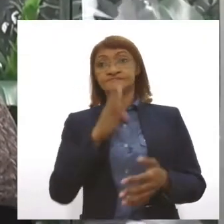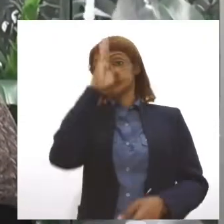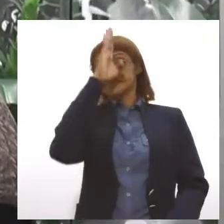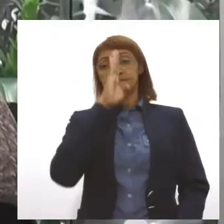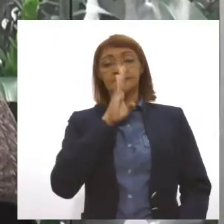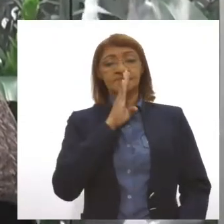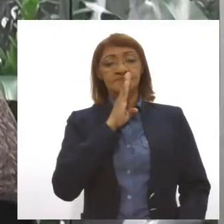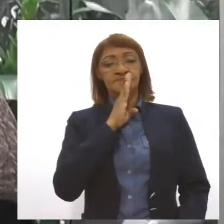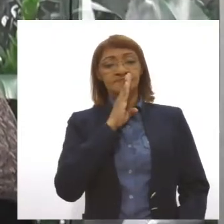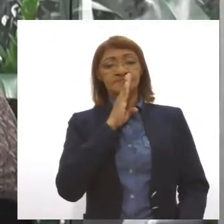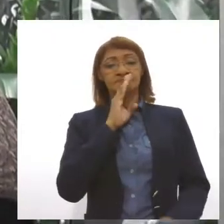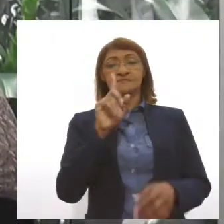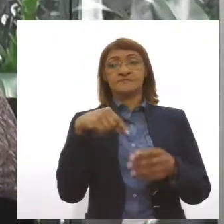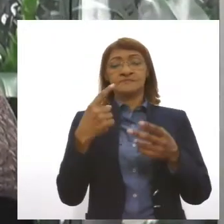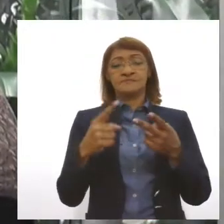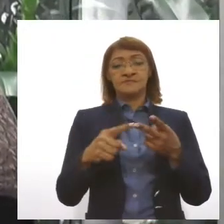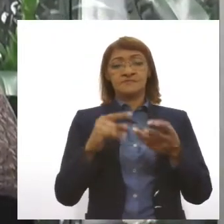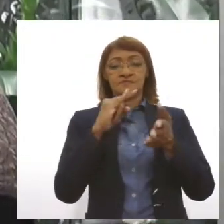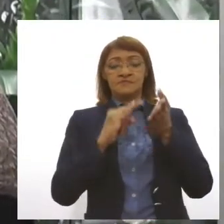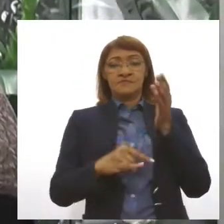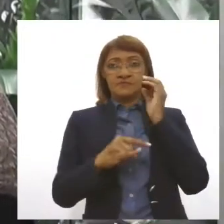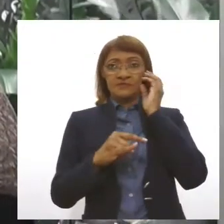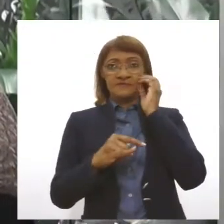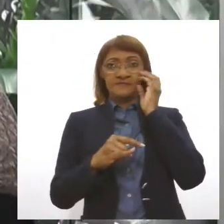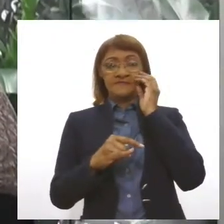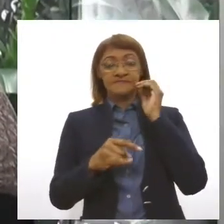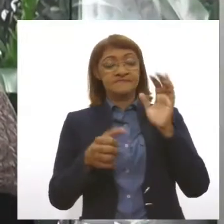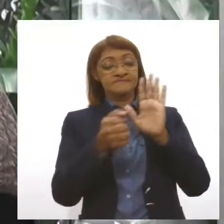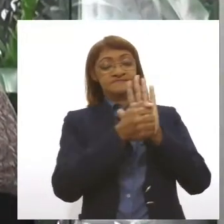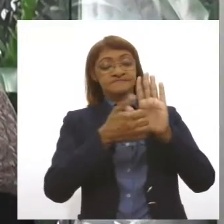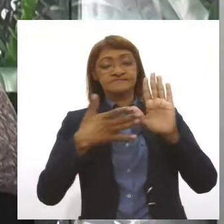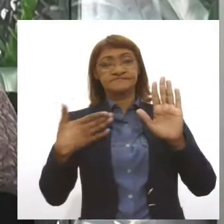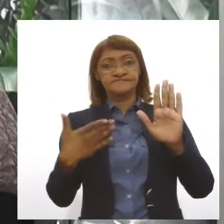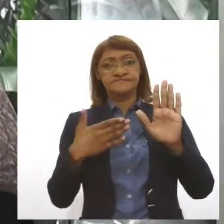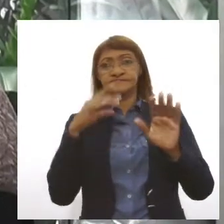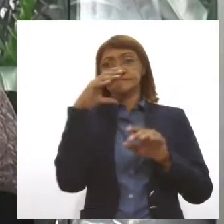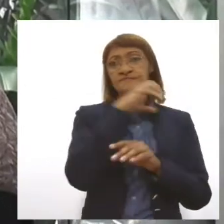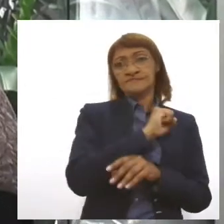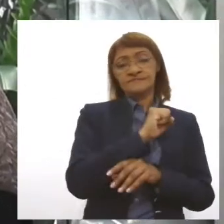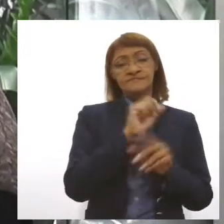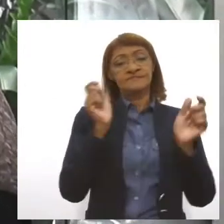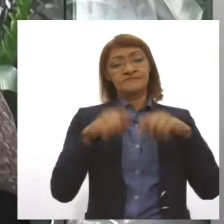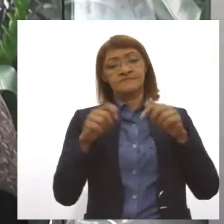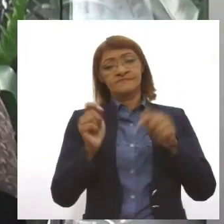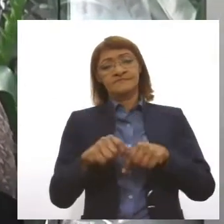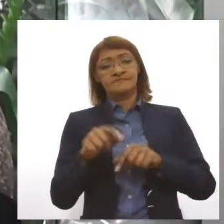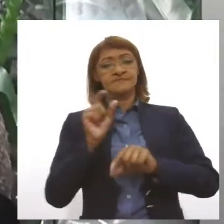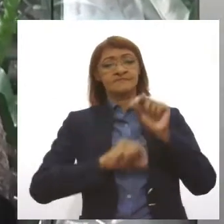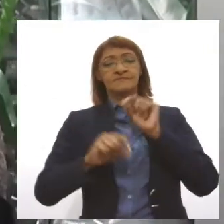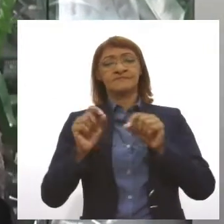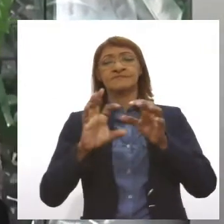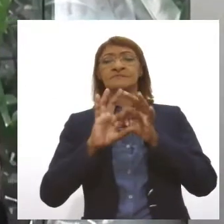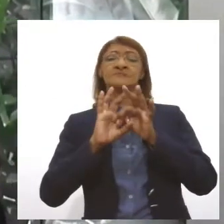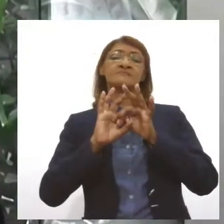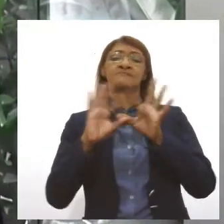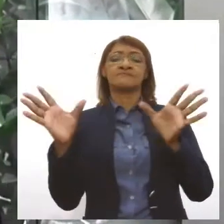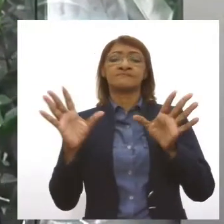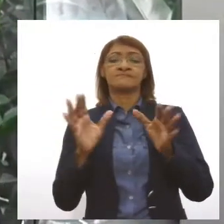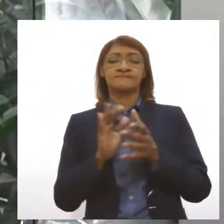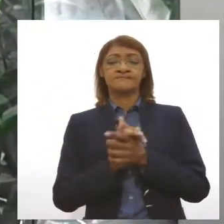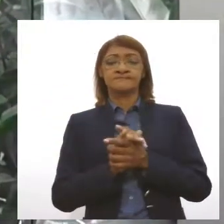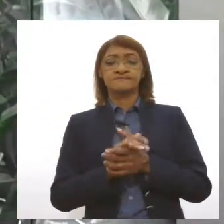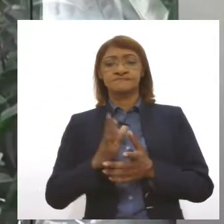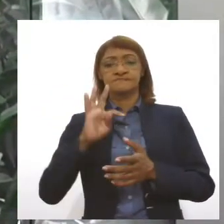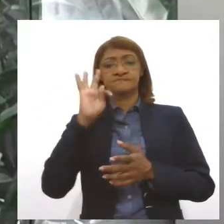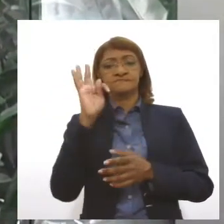Dando esse certificado no seu telefone celular, que é simples e fácil e rápido de fazer, ele vai estar disponível para poder acessar todas as outras